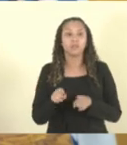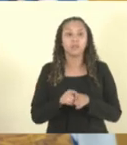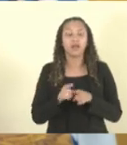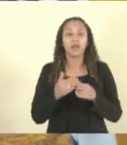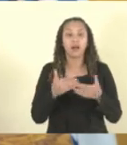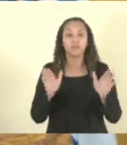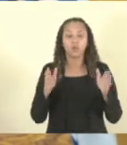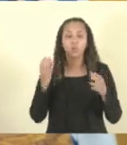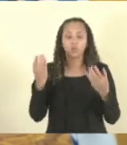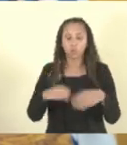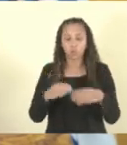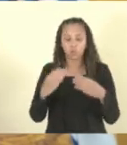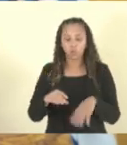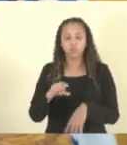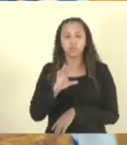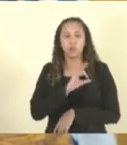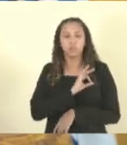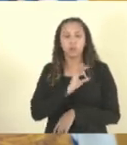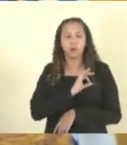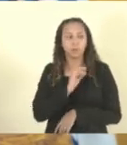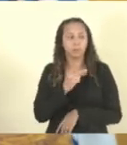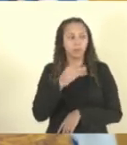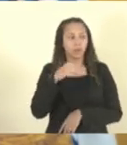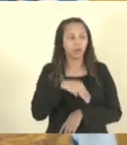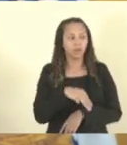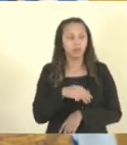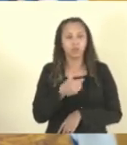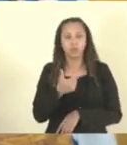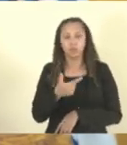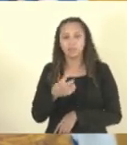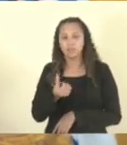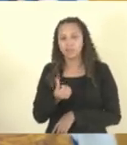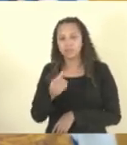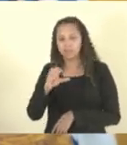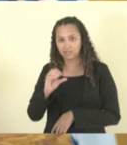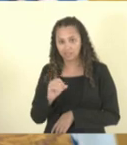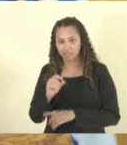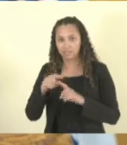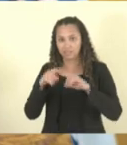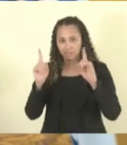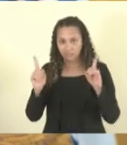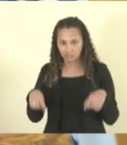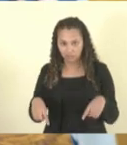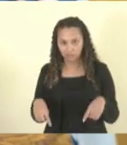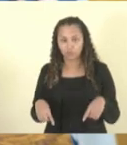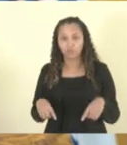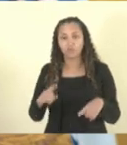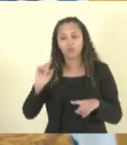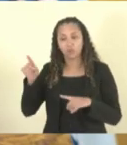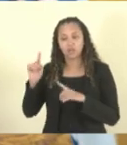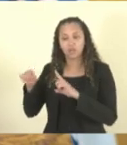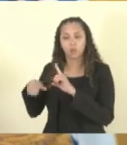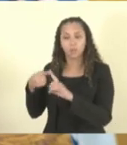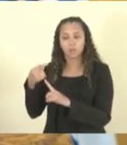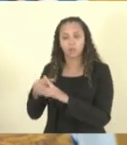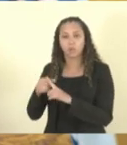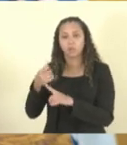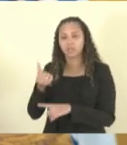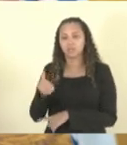a Polícia Militar. 250 servidores. O governo naquela ocasião aumentou para 650.